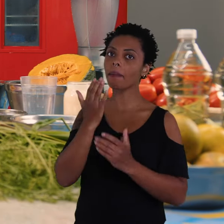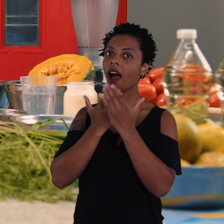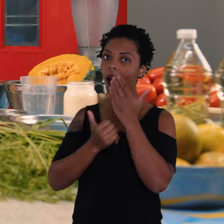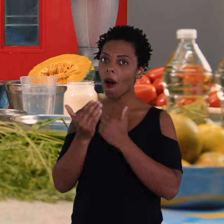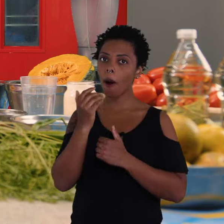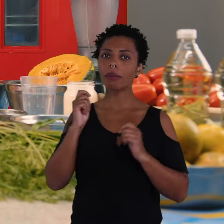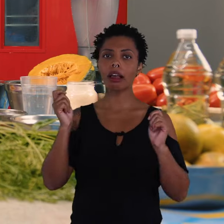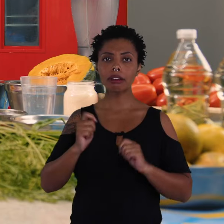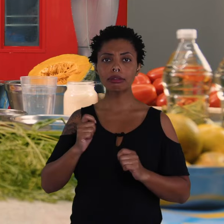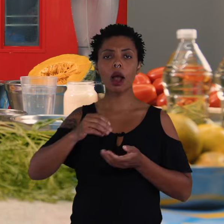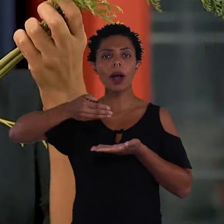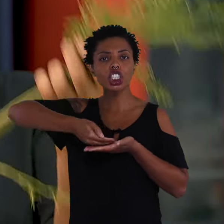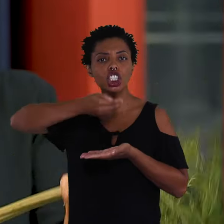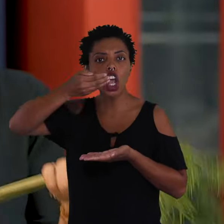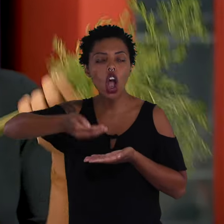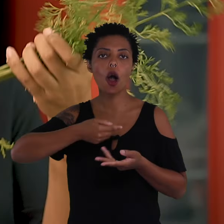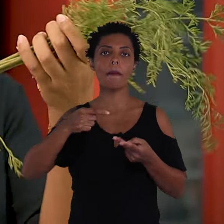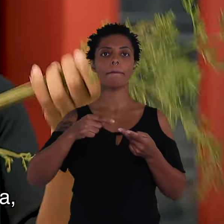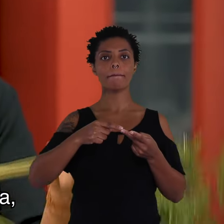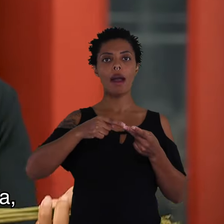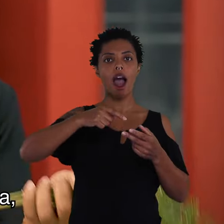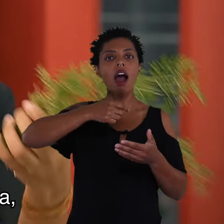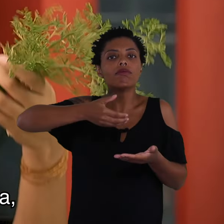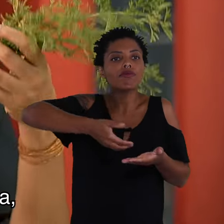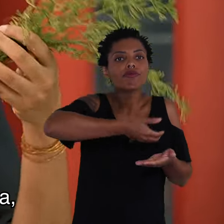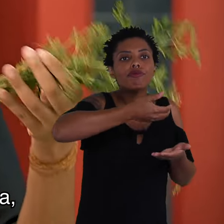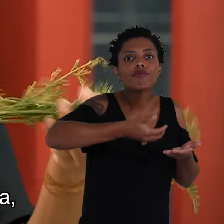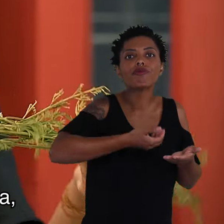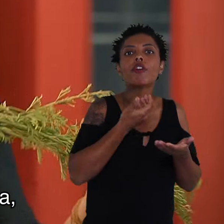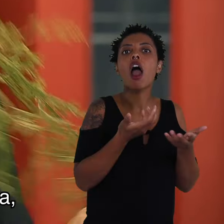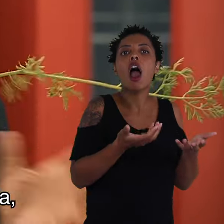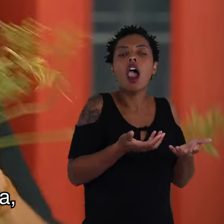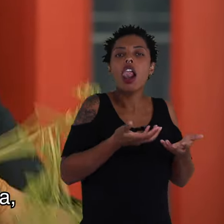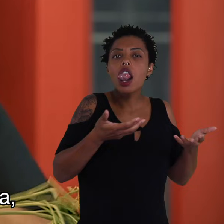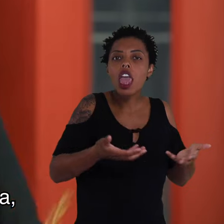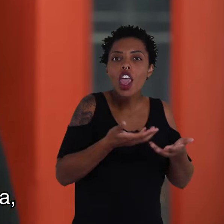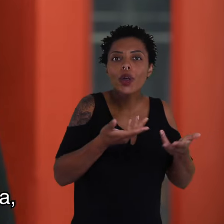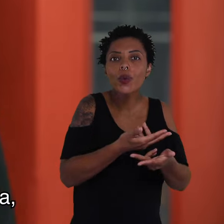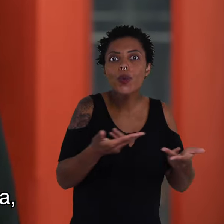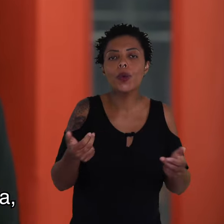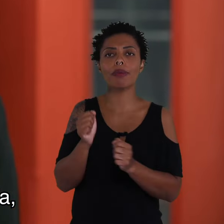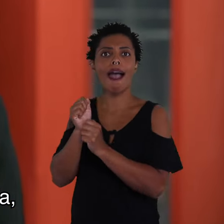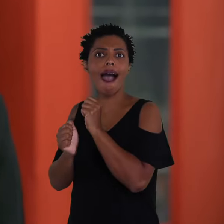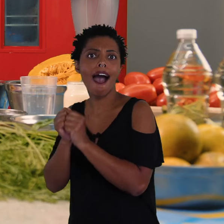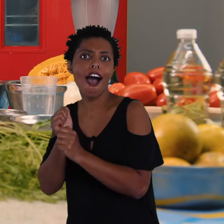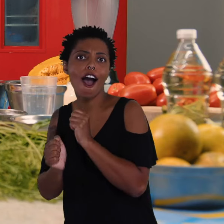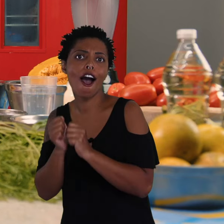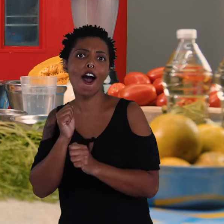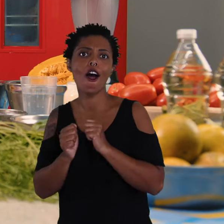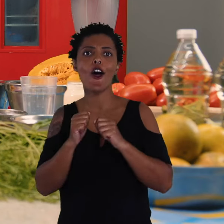A gente pode comer, a gente pode fazer sopa, caldo de legumes, arroz, farofa,